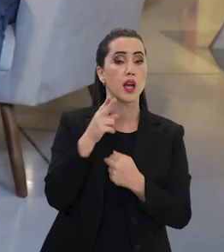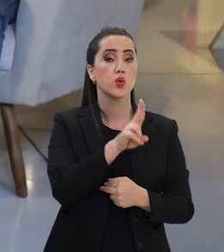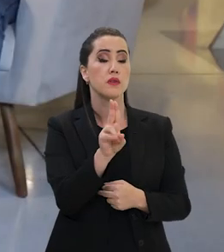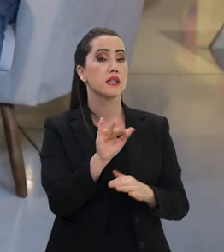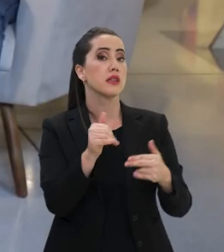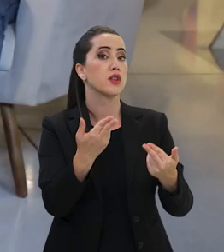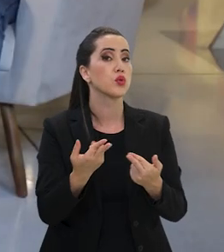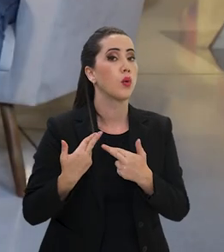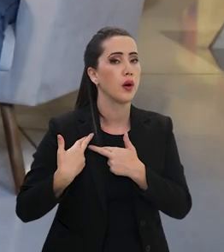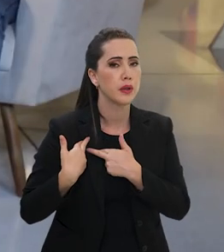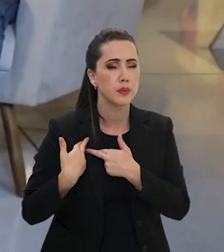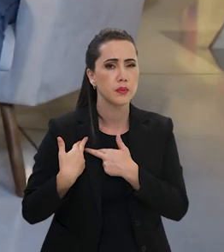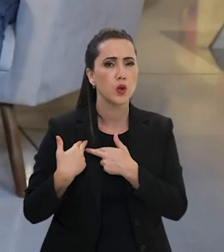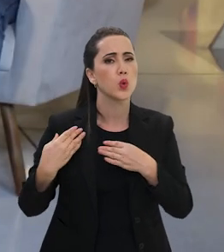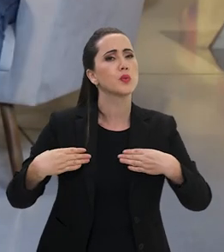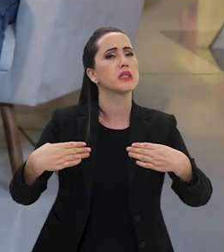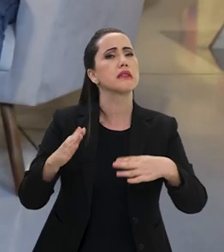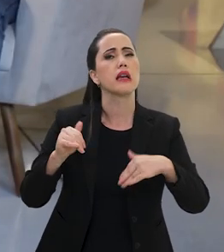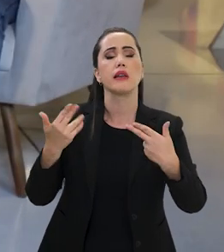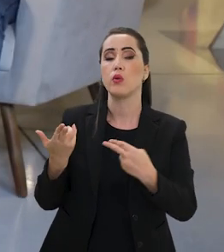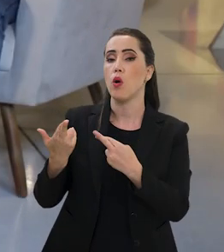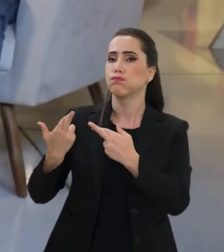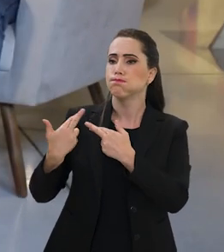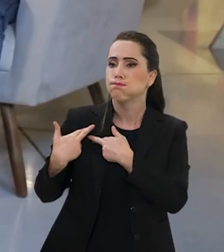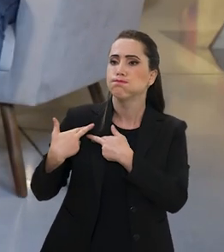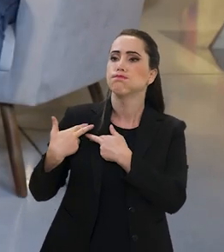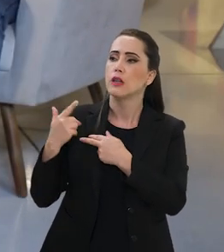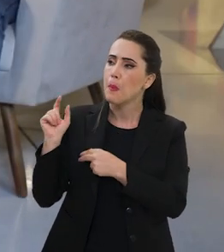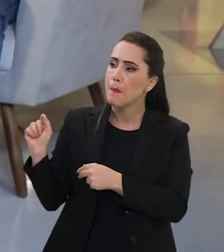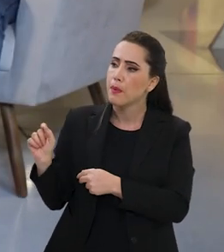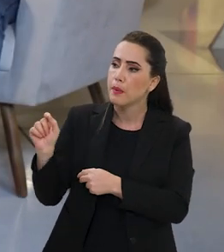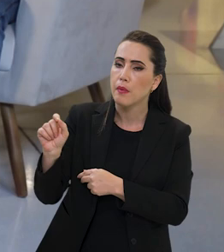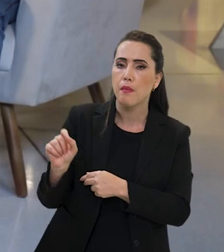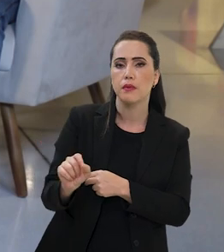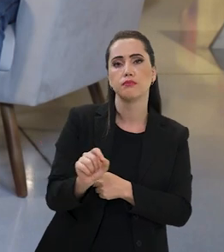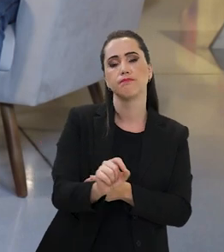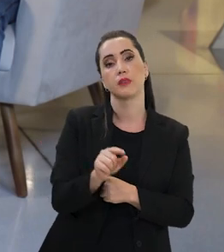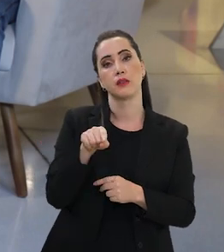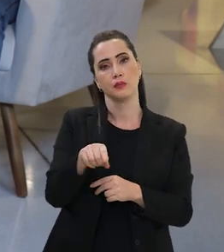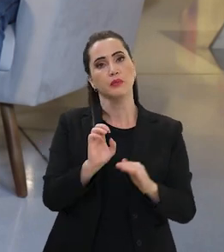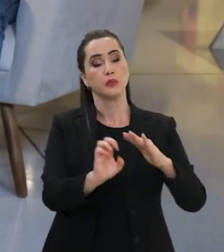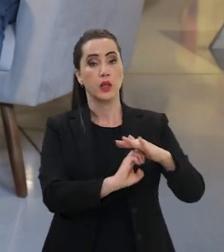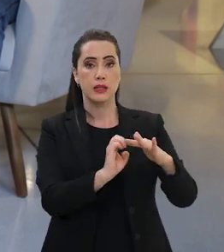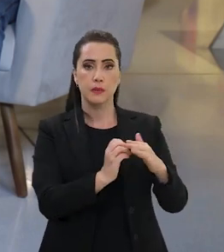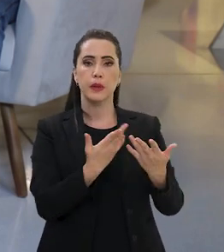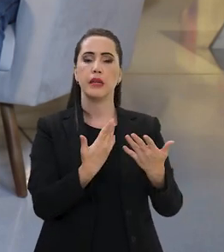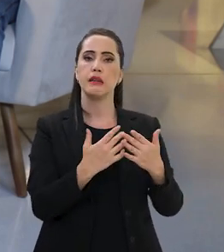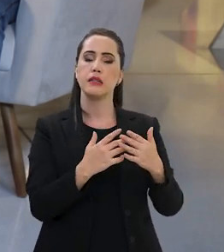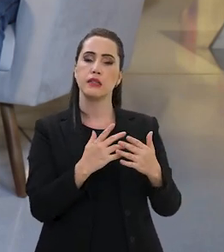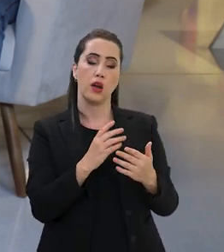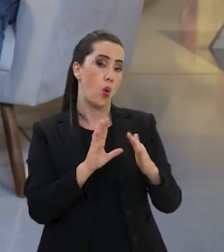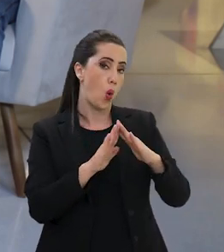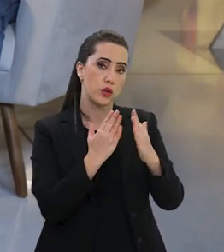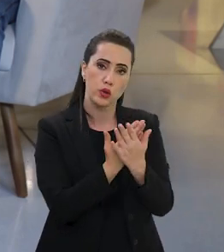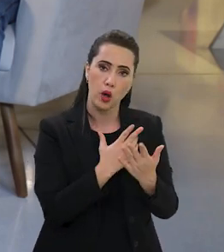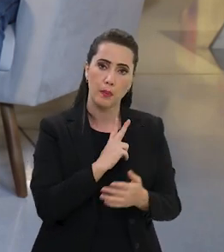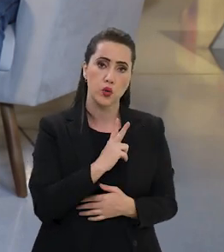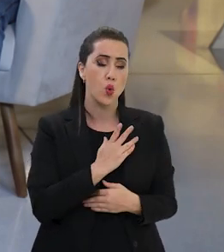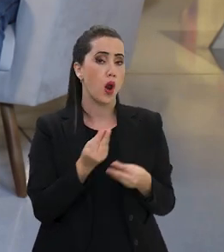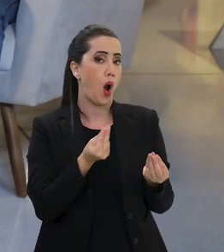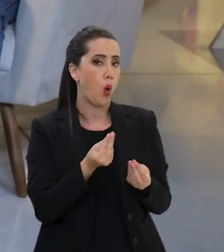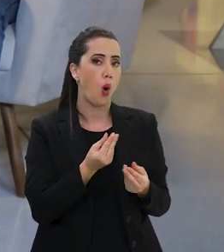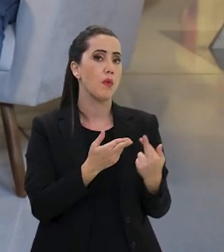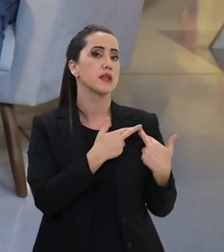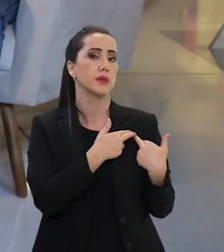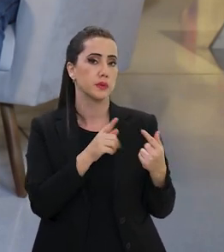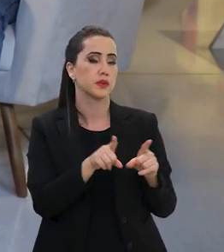papel das nossas universidades? Qual o papel dos ministérios? Qual o papel do ente privado, das empresas, das escolas privadas?